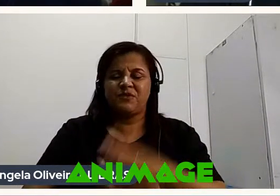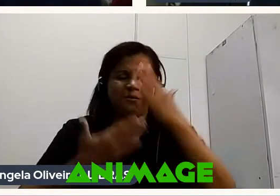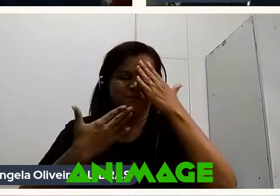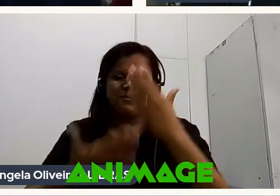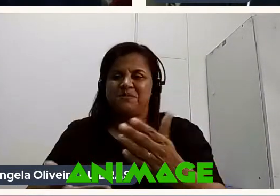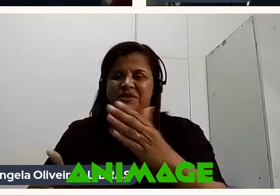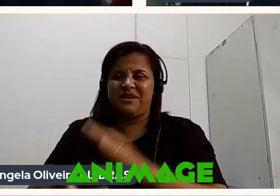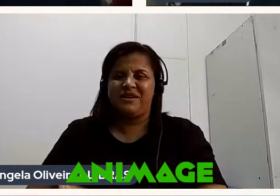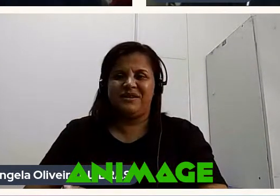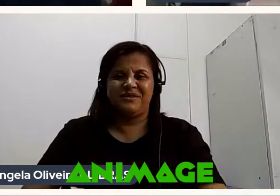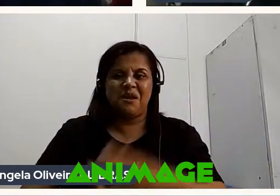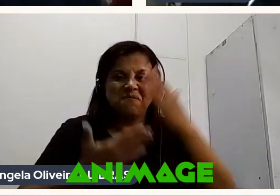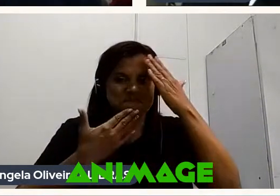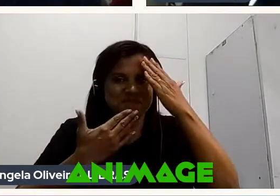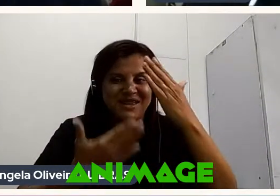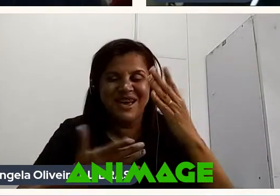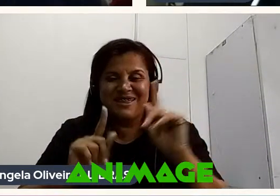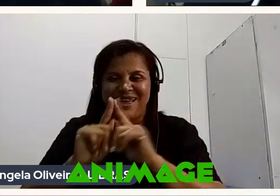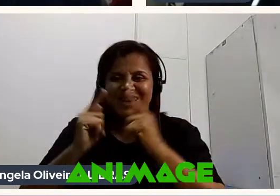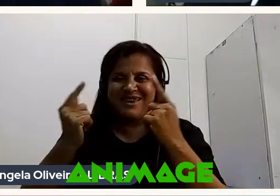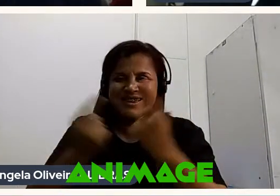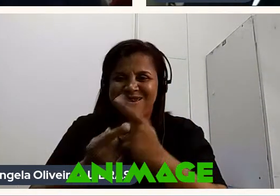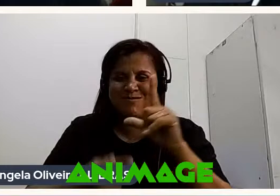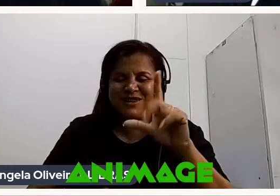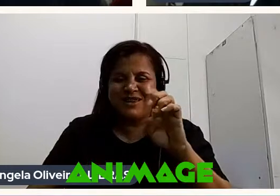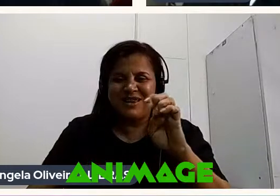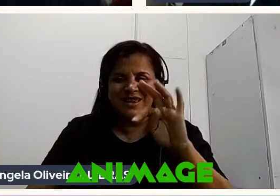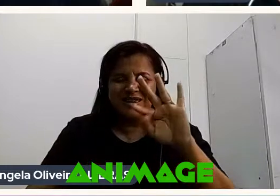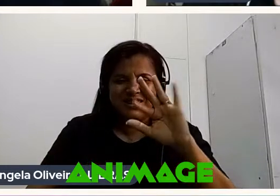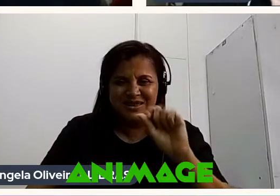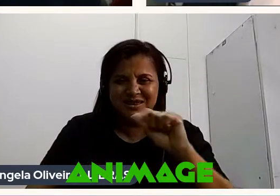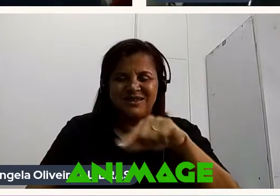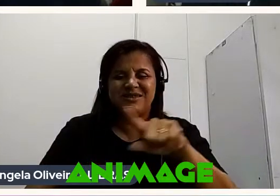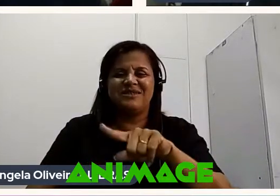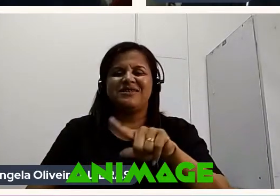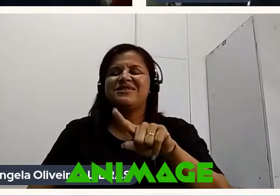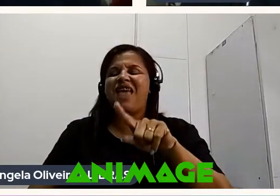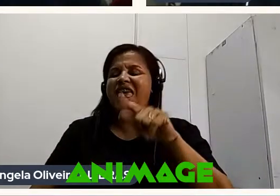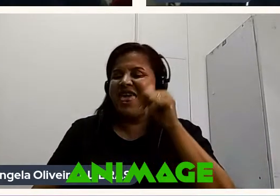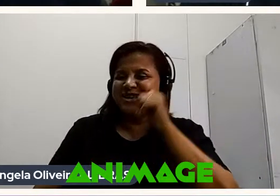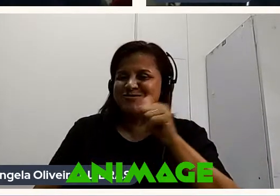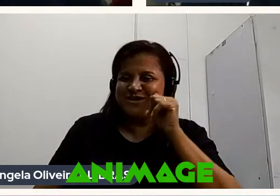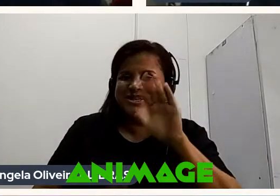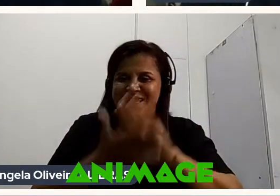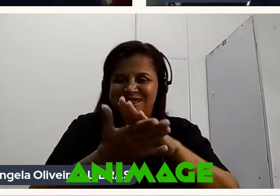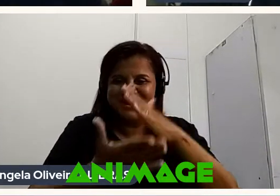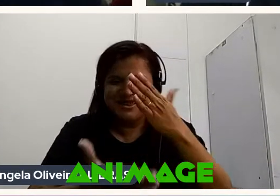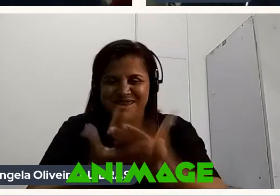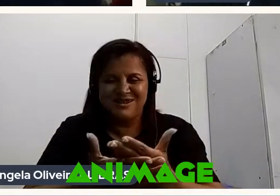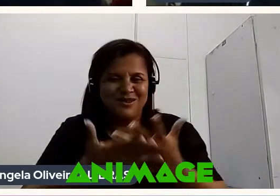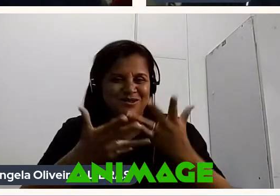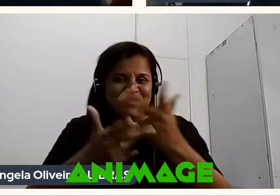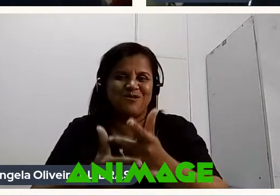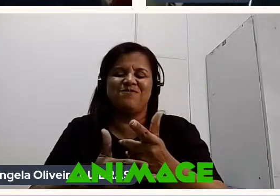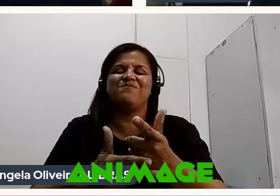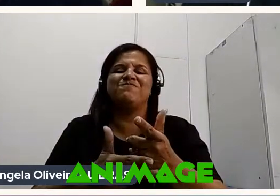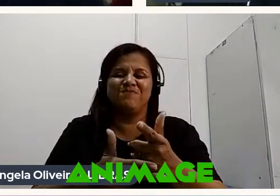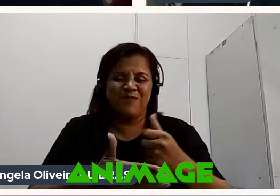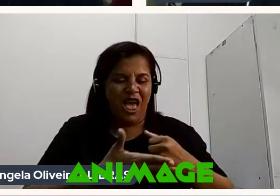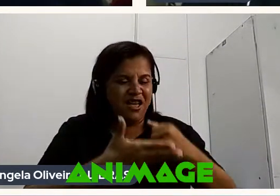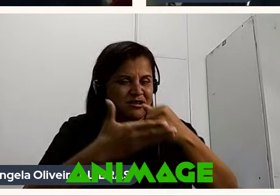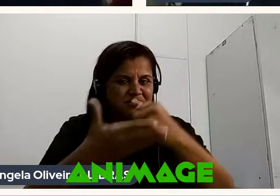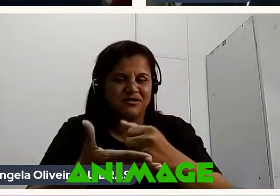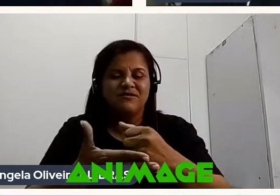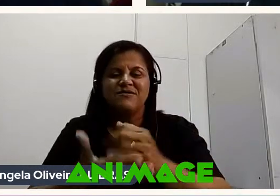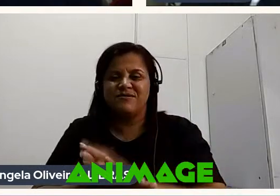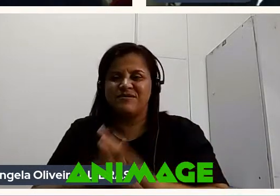todos Obrigado Obrigado Obrigado a equipe Letícia E as meninas De tradução Todo mundo Que nos dá suporte A